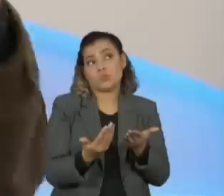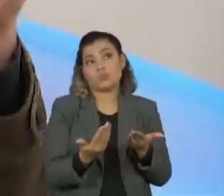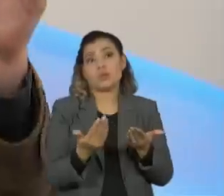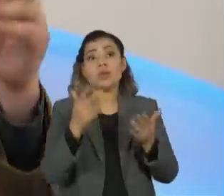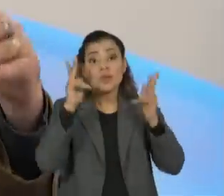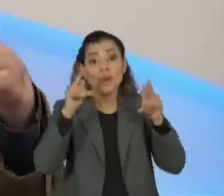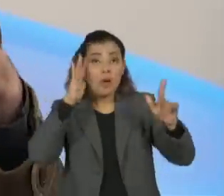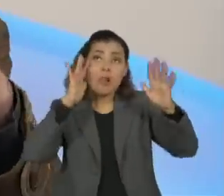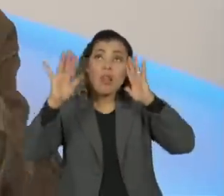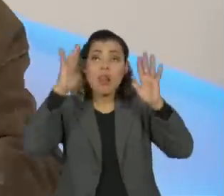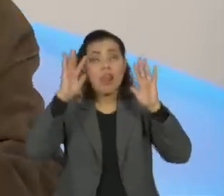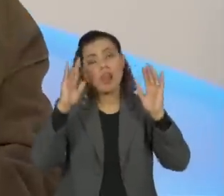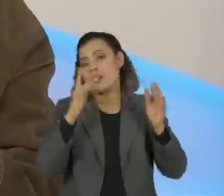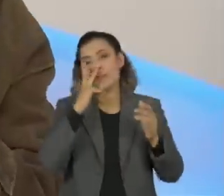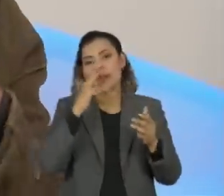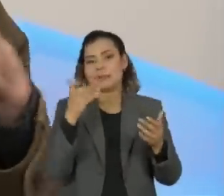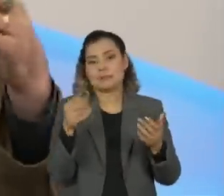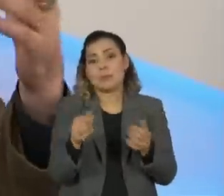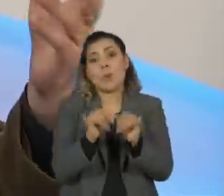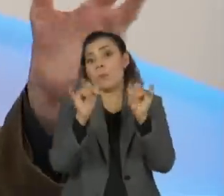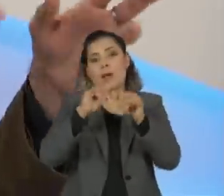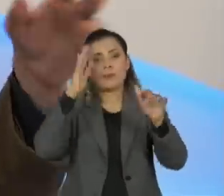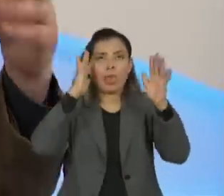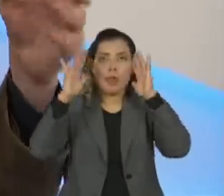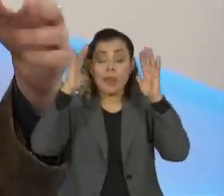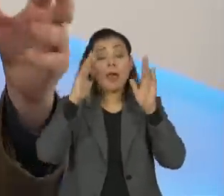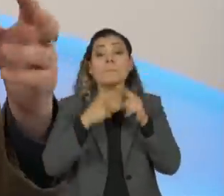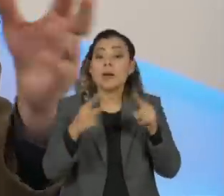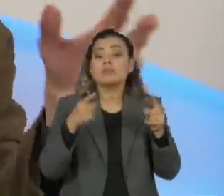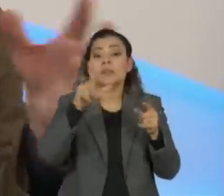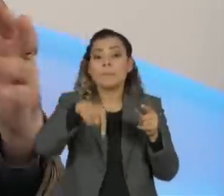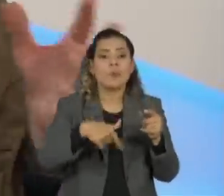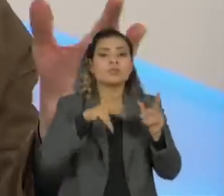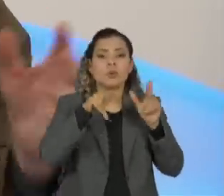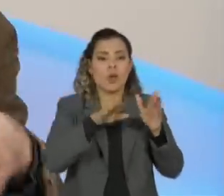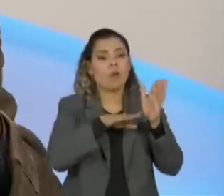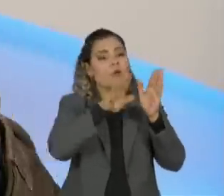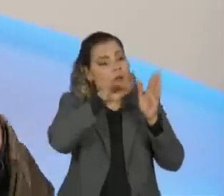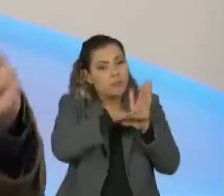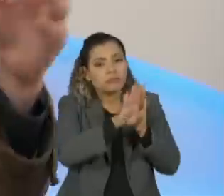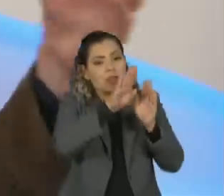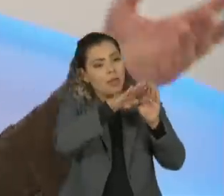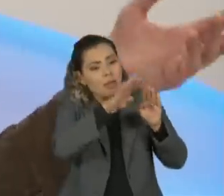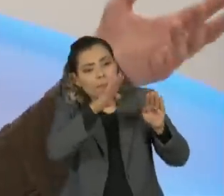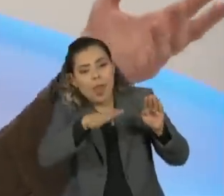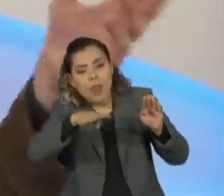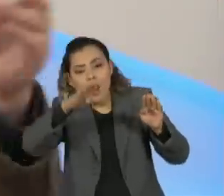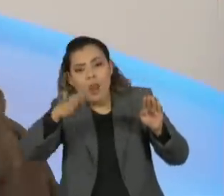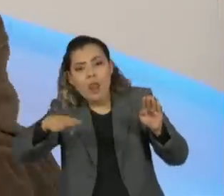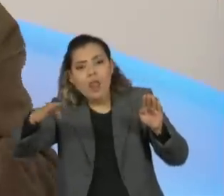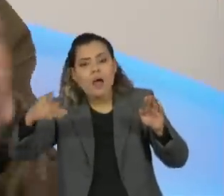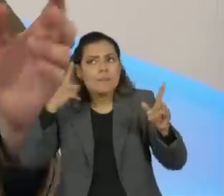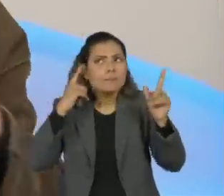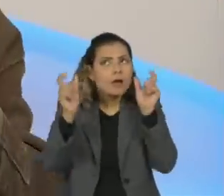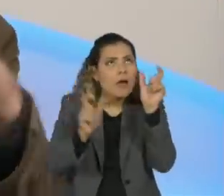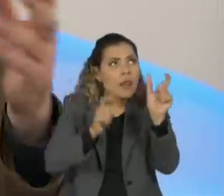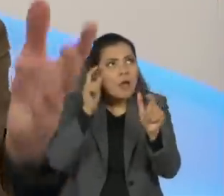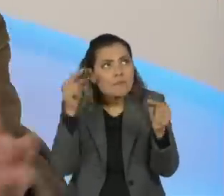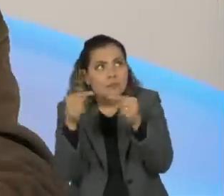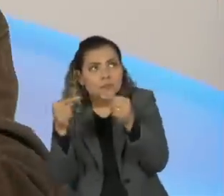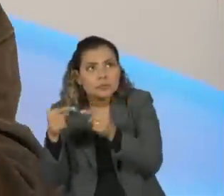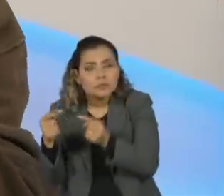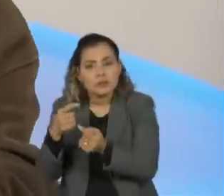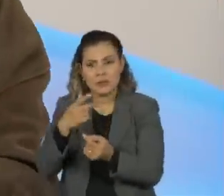viagem na maionese, então tem esse conceito onomatopaico que ela de repente vai entrando, muito raramente eu faço um